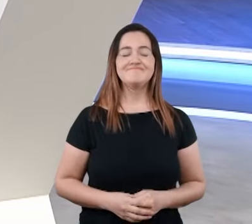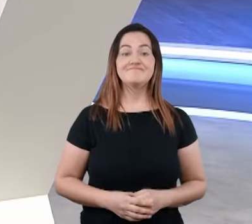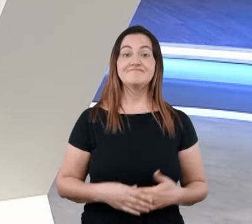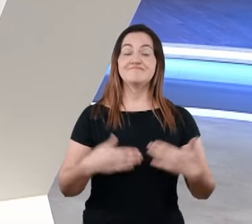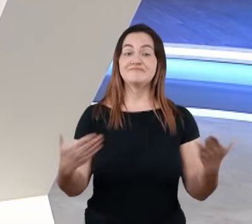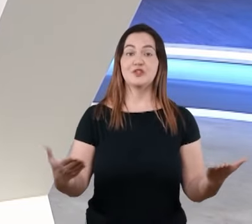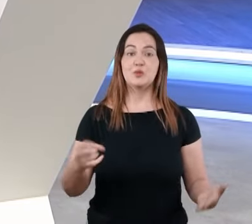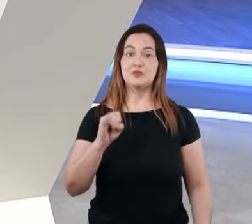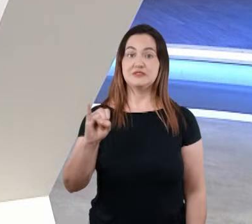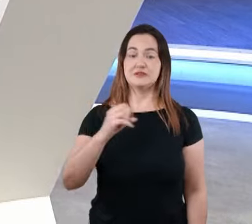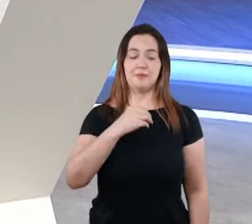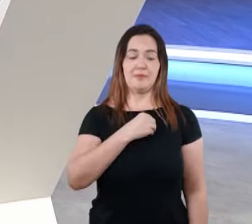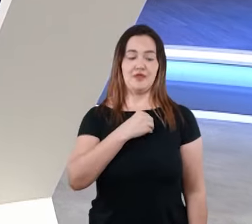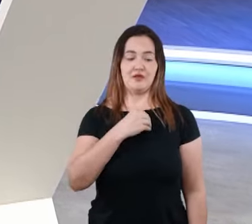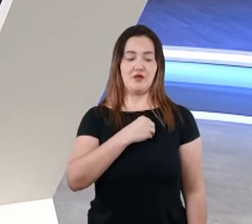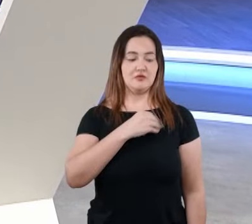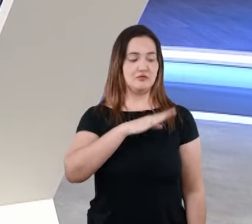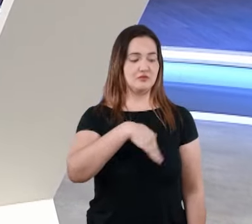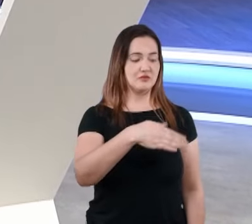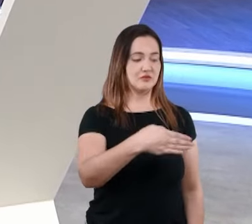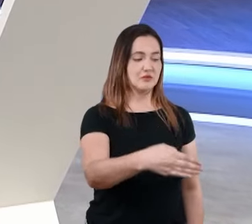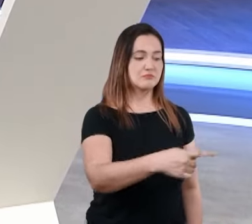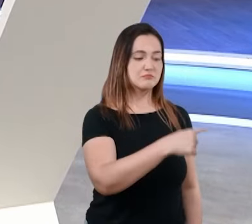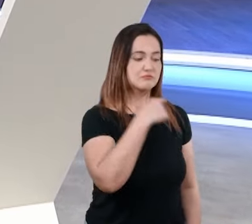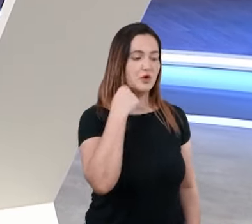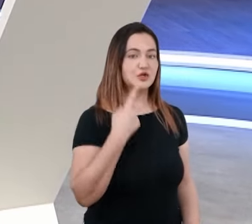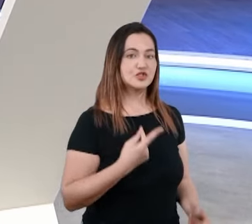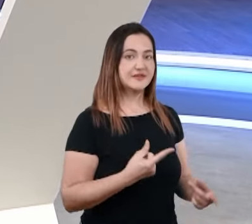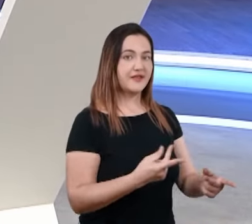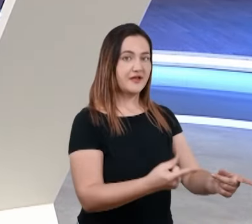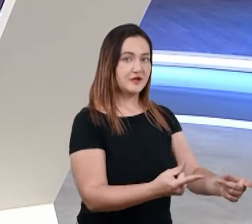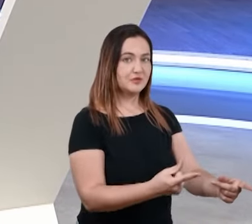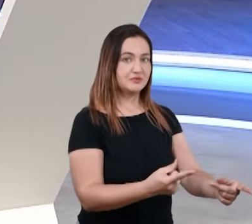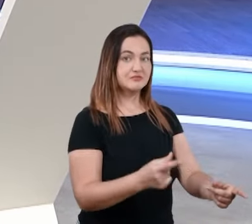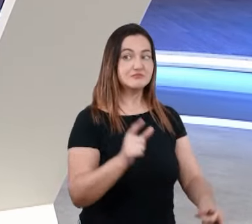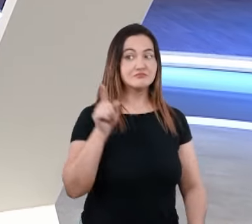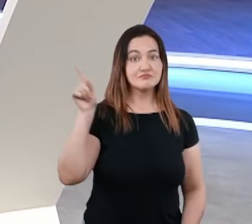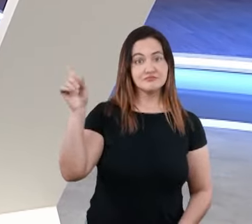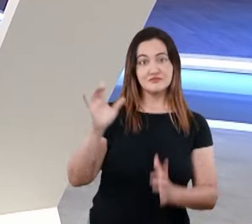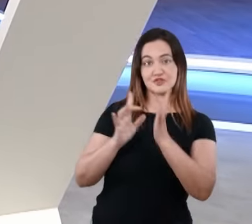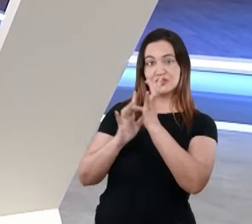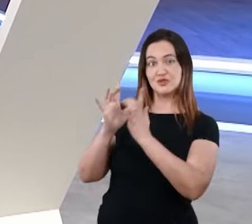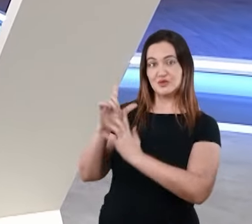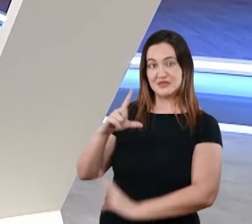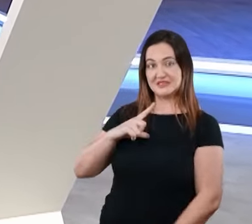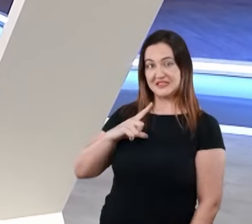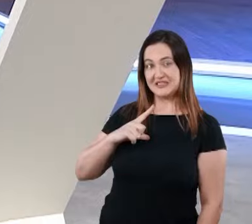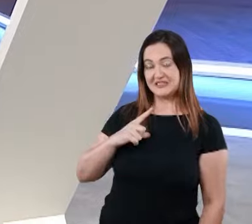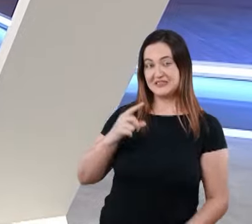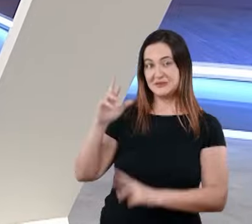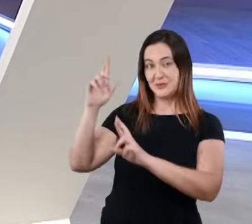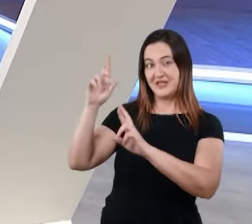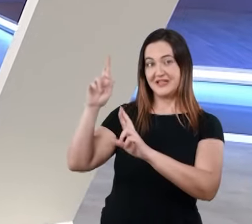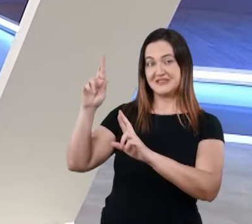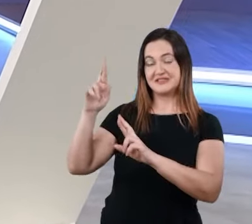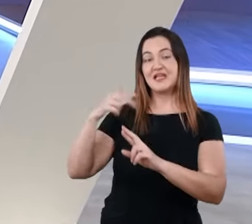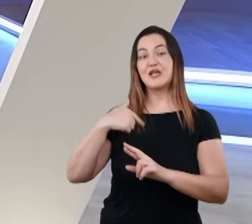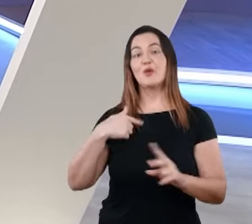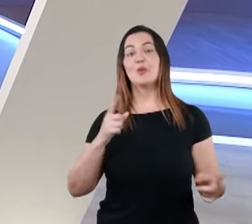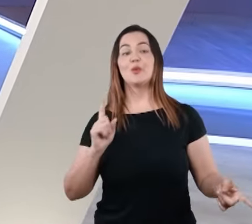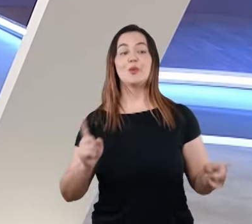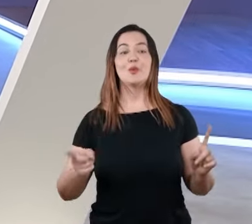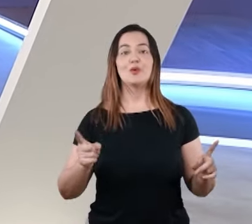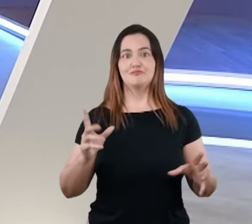Então, se o pecado me leva à morte eterna e há uma esperança em Cristo Jesus, eu preciso me agarrar